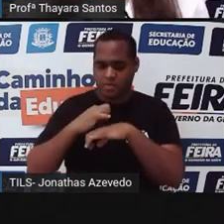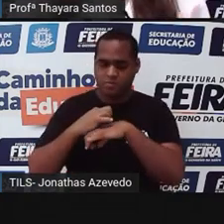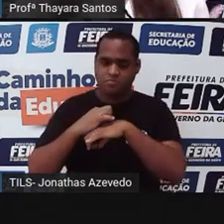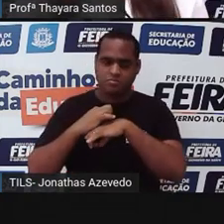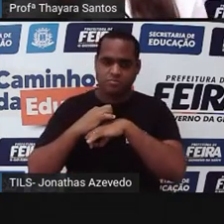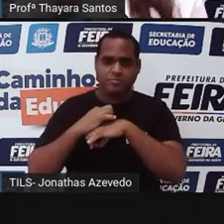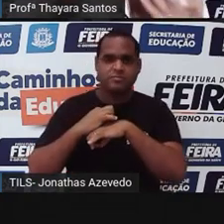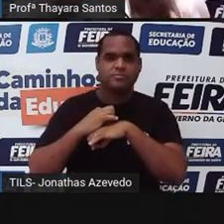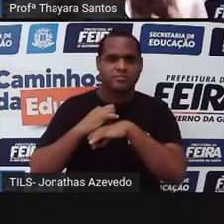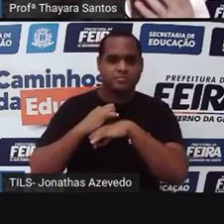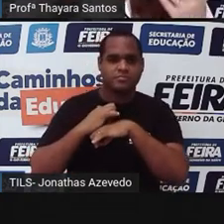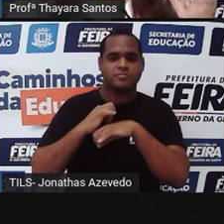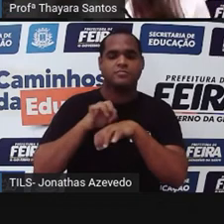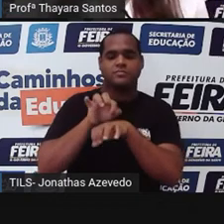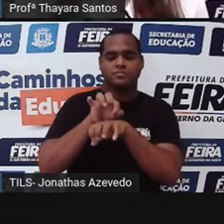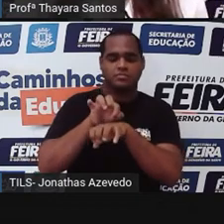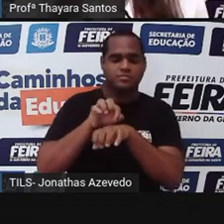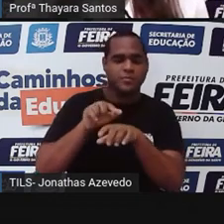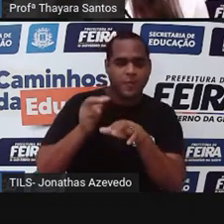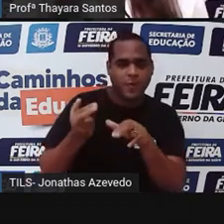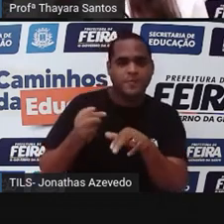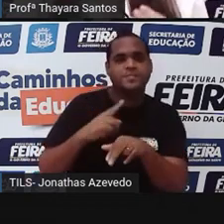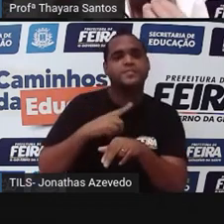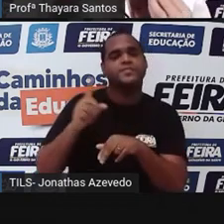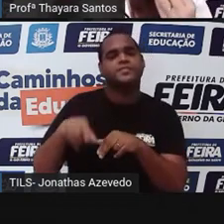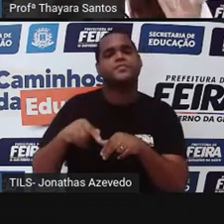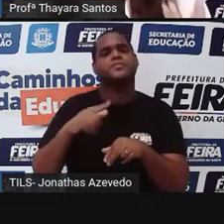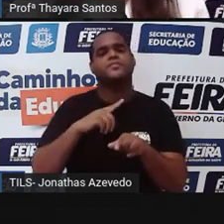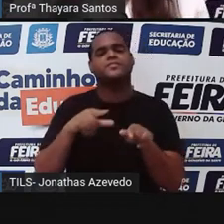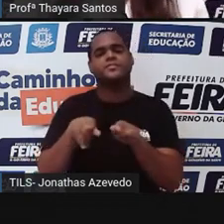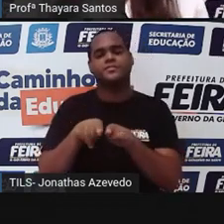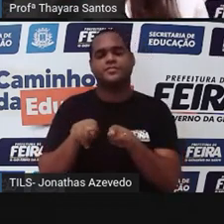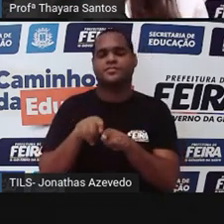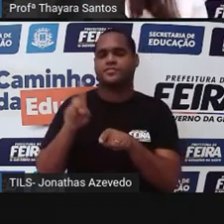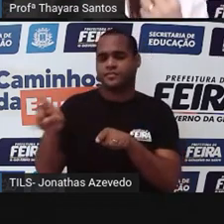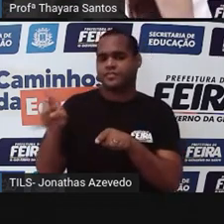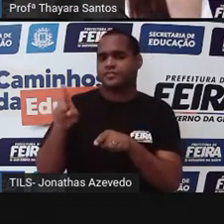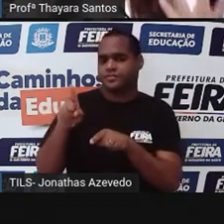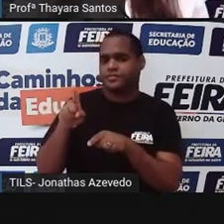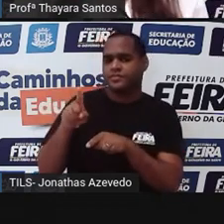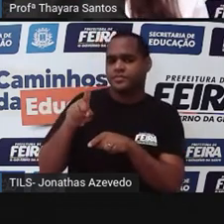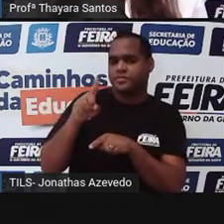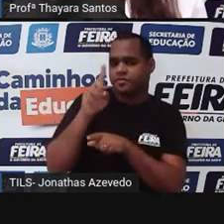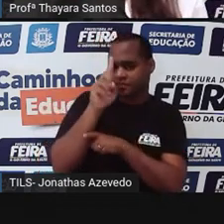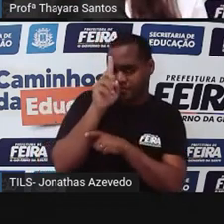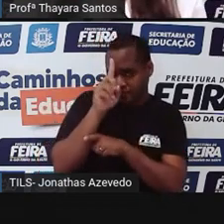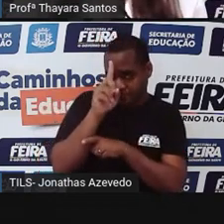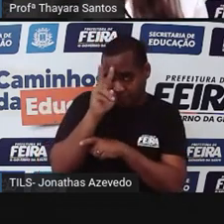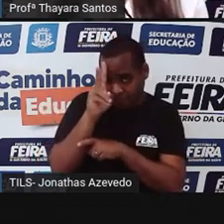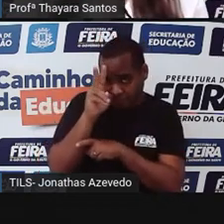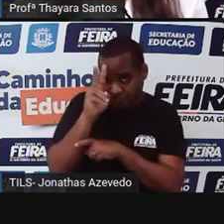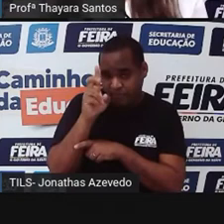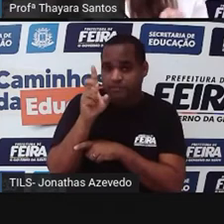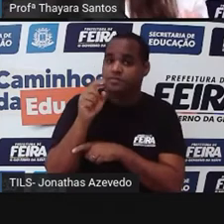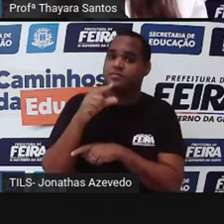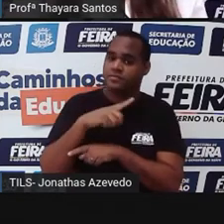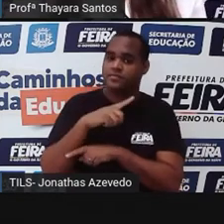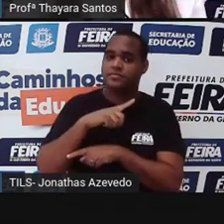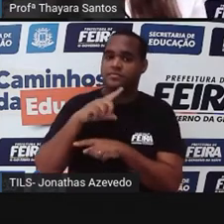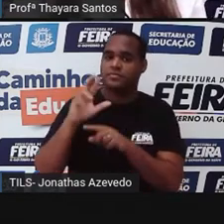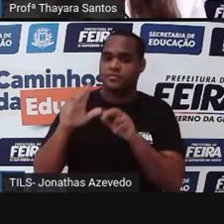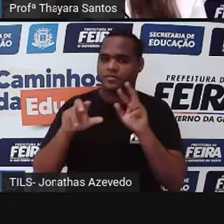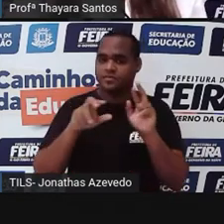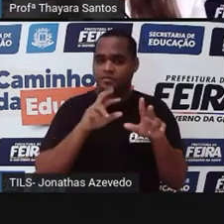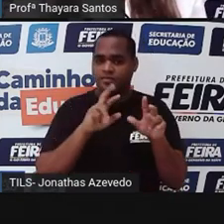característica marcante do grupo dos aracnídeos. A gente tem os insetos, que eles apresentam três pares de pernas